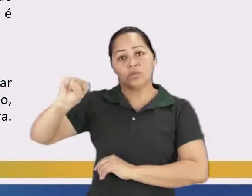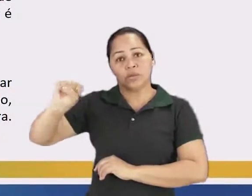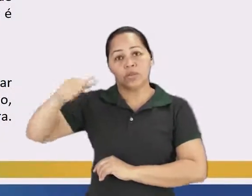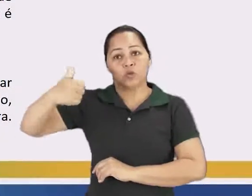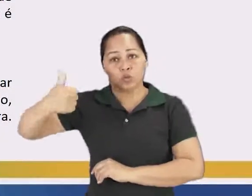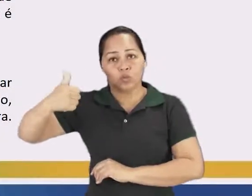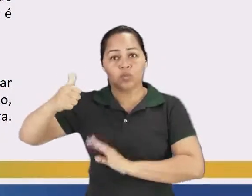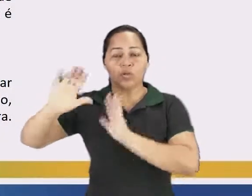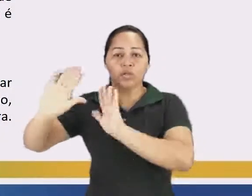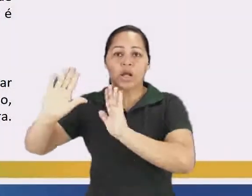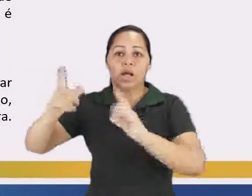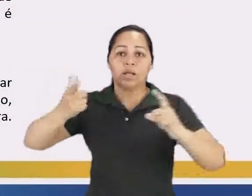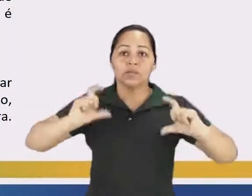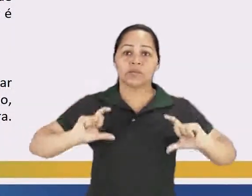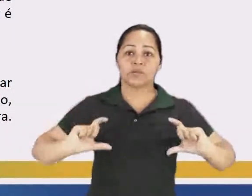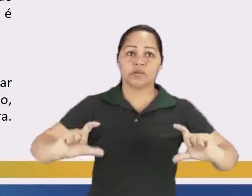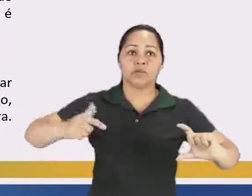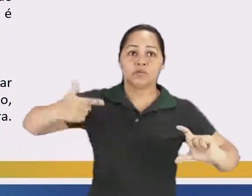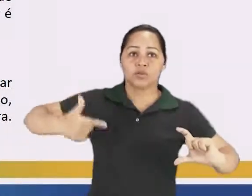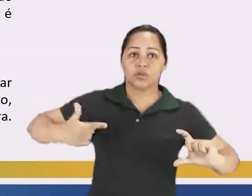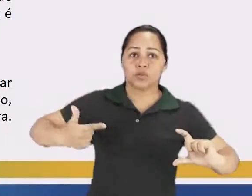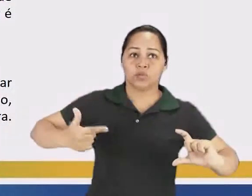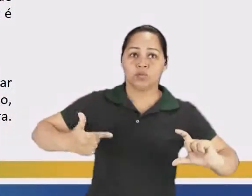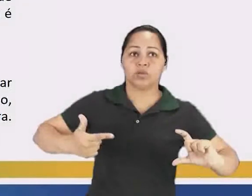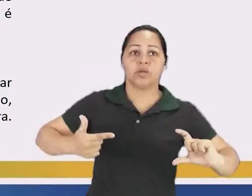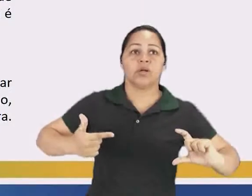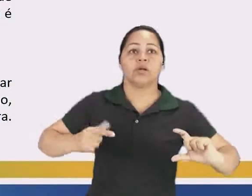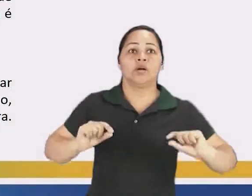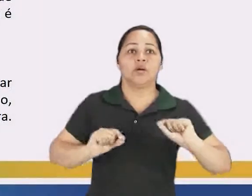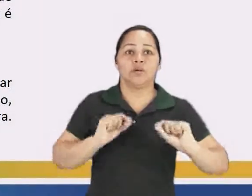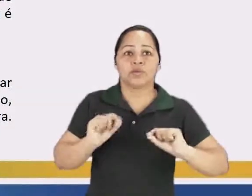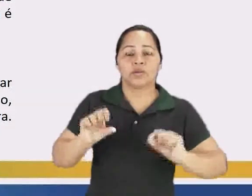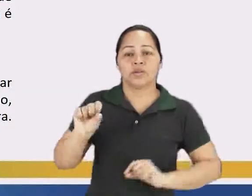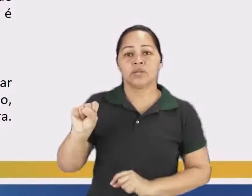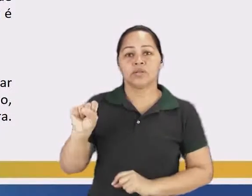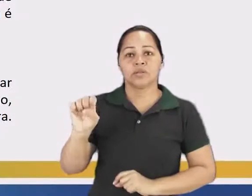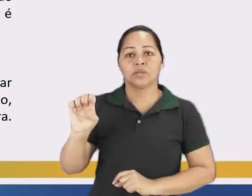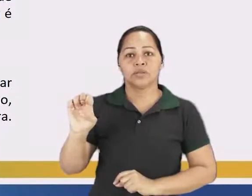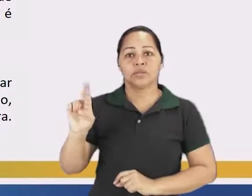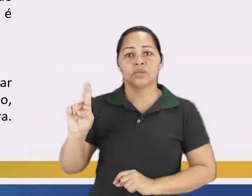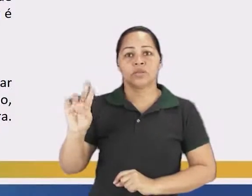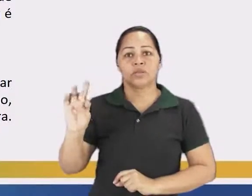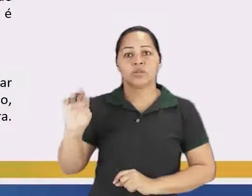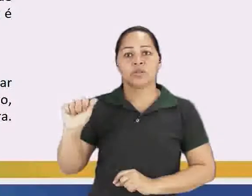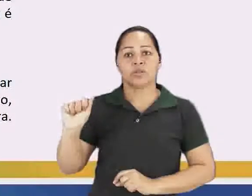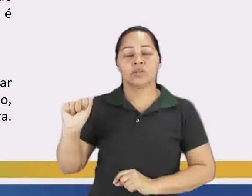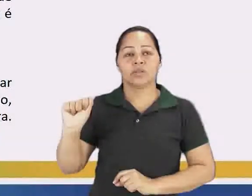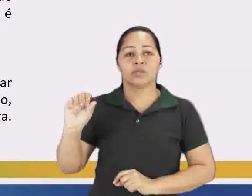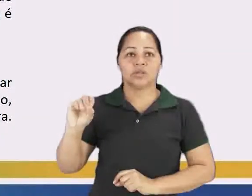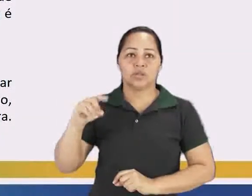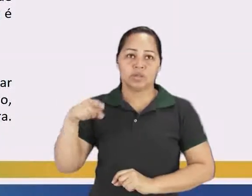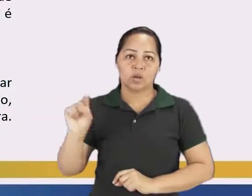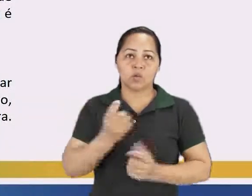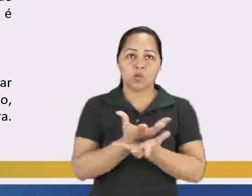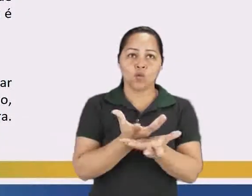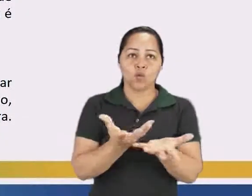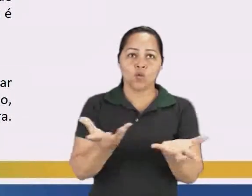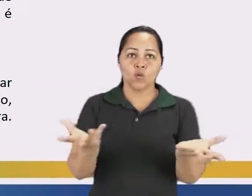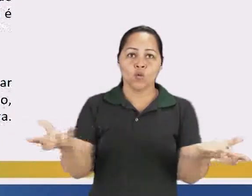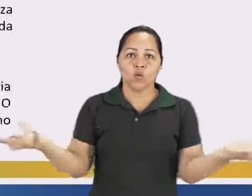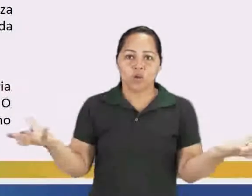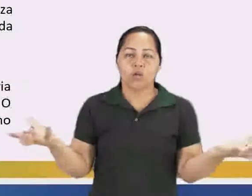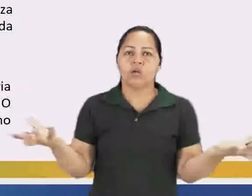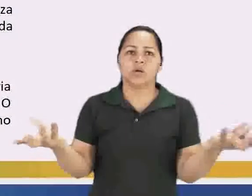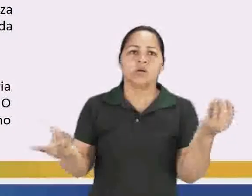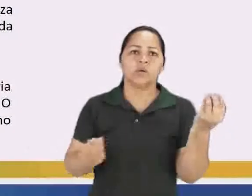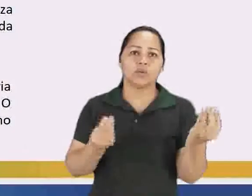trouxe uma inovação ao a maneira de falar o seu dialeto, né? De trabalhar a linguagem, uma grande inspiração para a